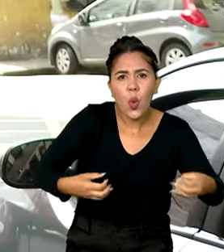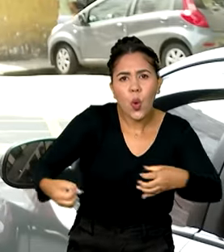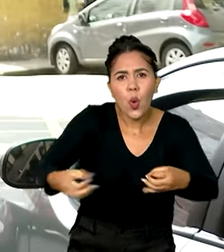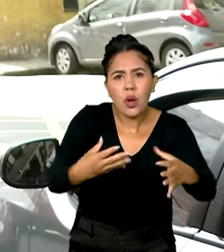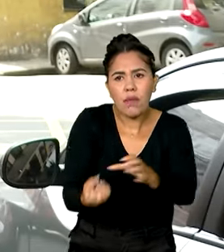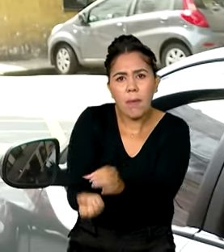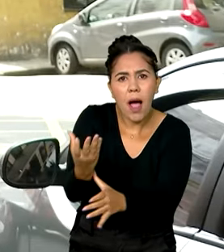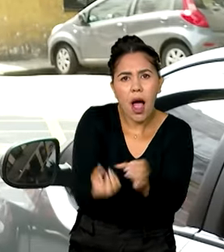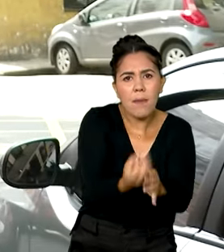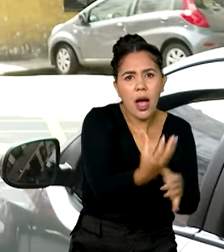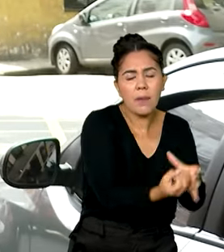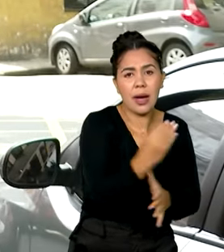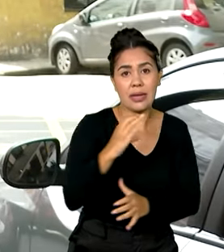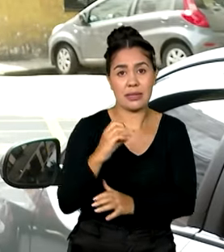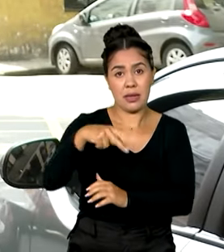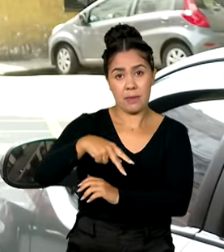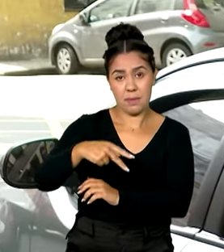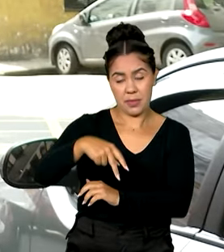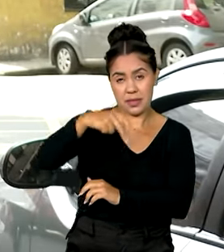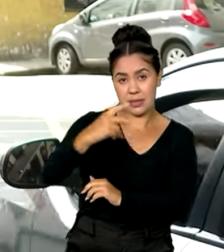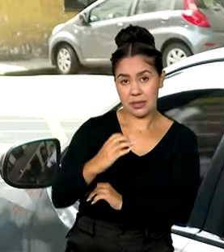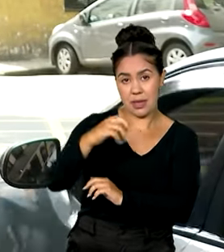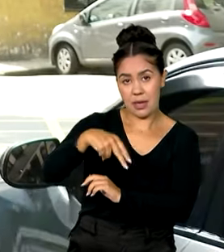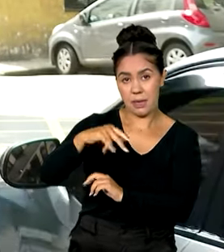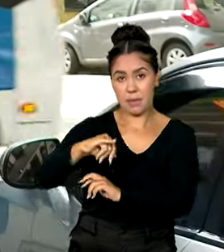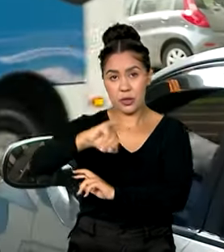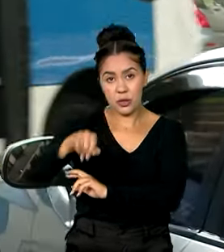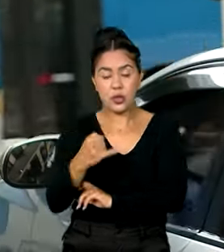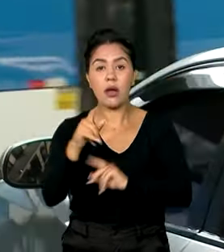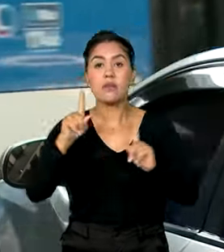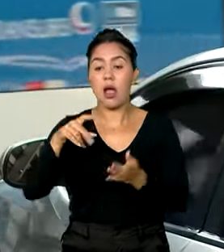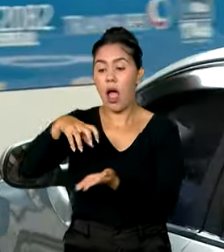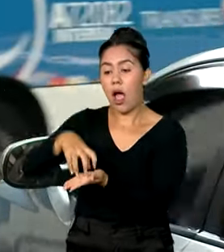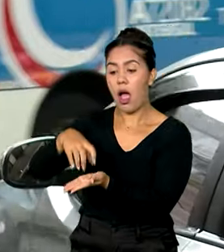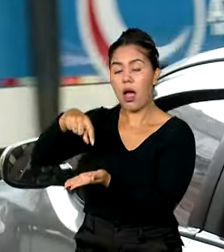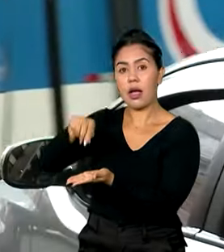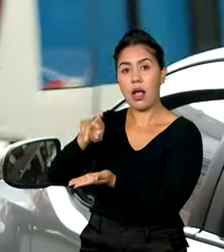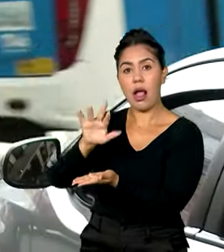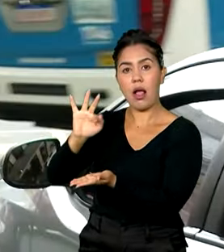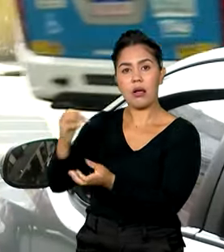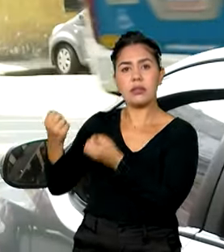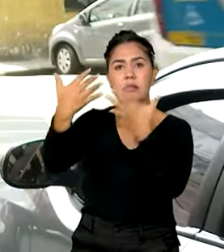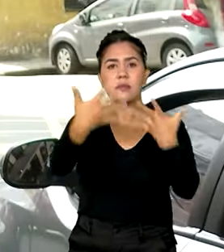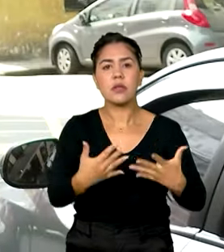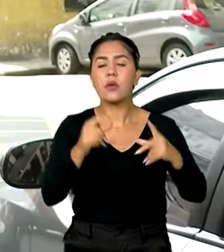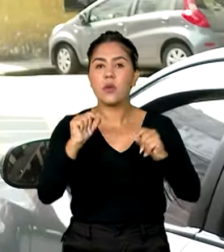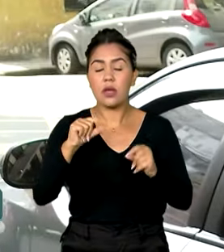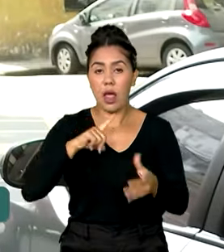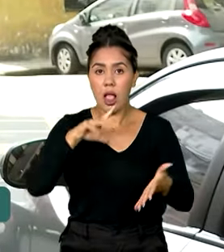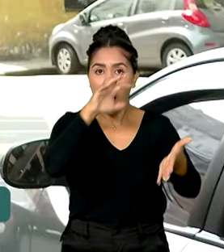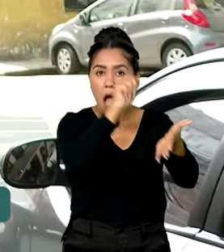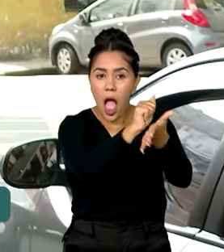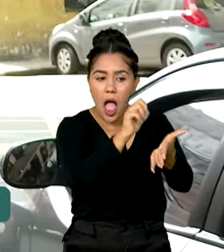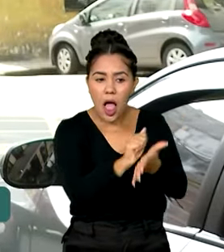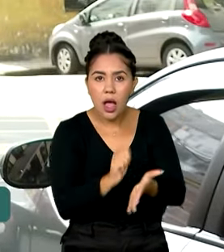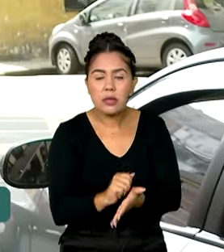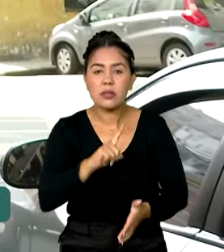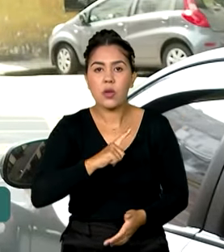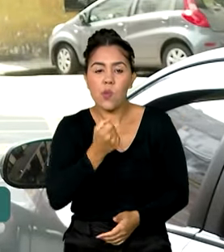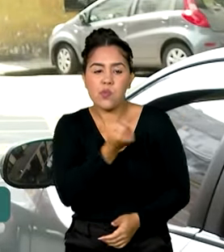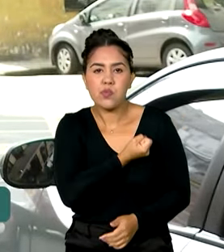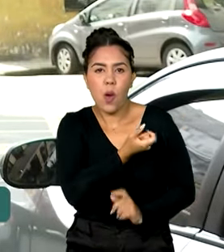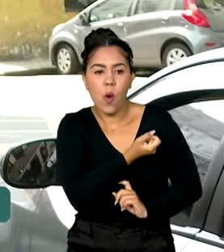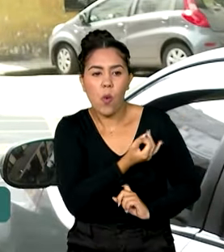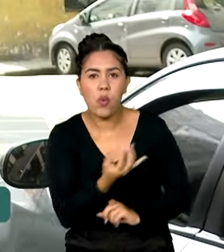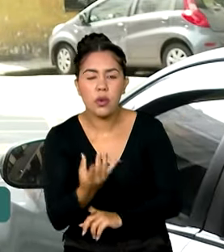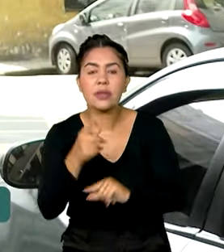o Cadastro Nacional de Pessoas Jurídicas, A Receita Federal informou que esse registro agora, além de ter só números, vai passar a